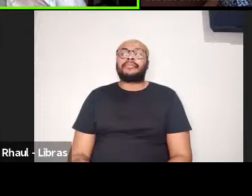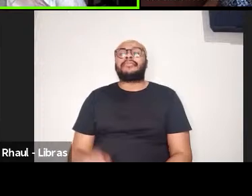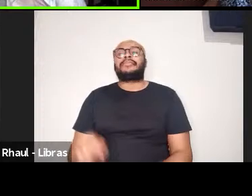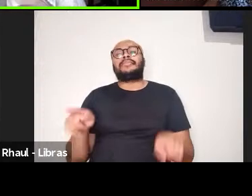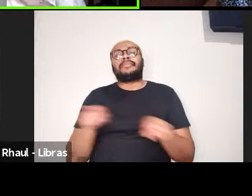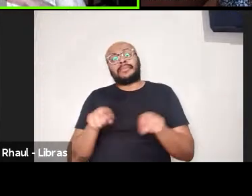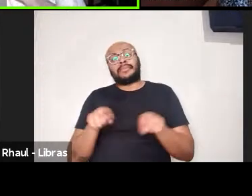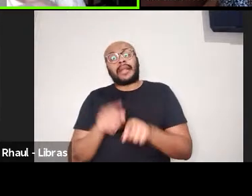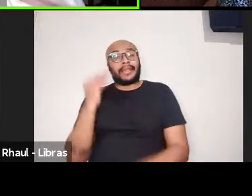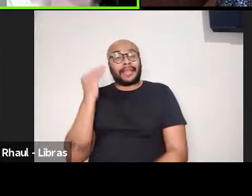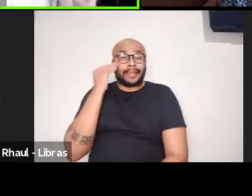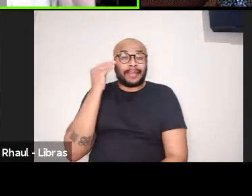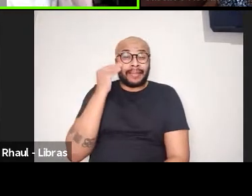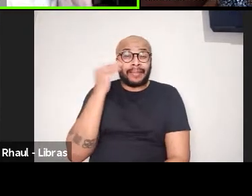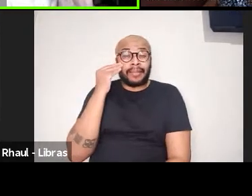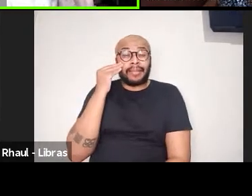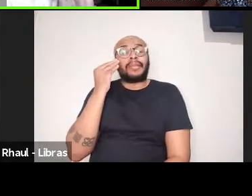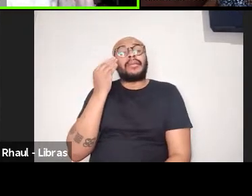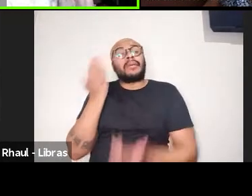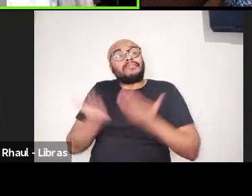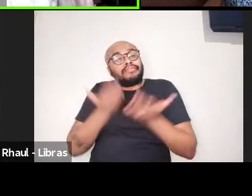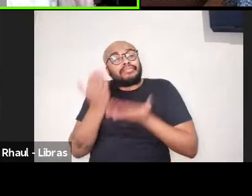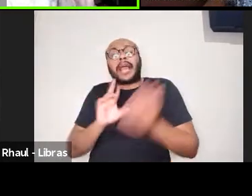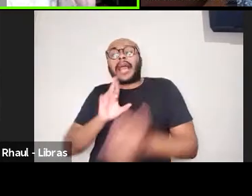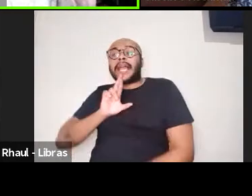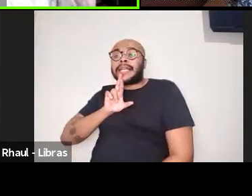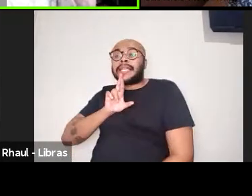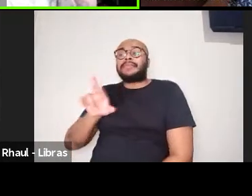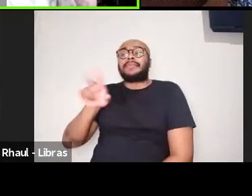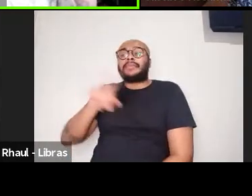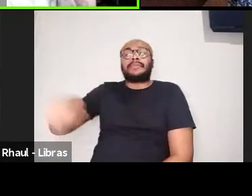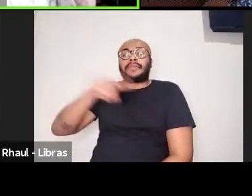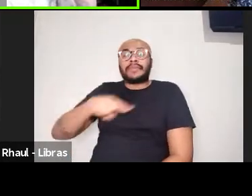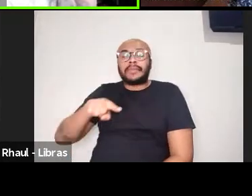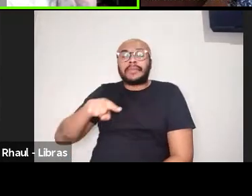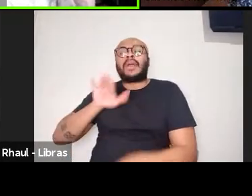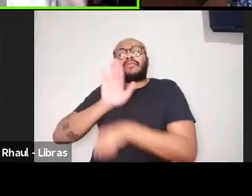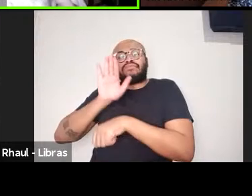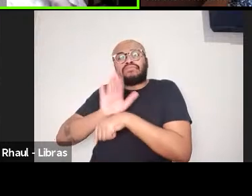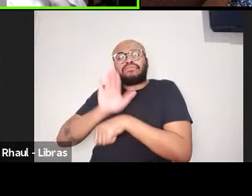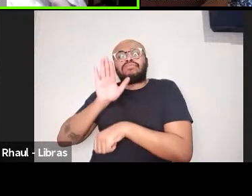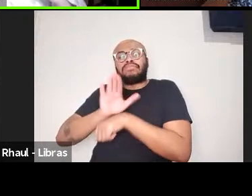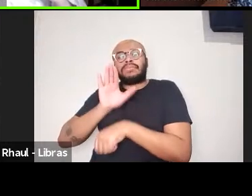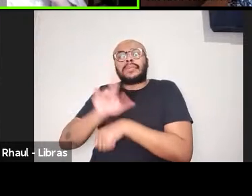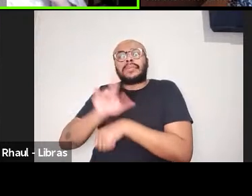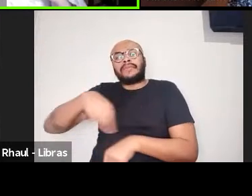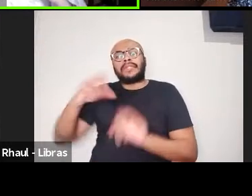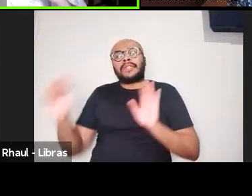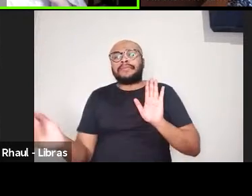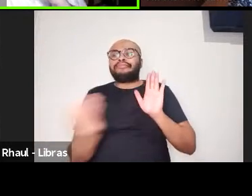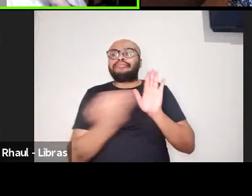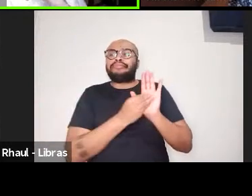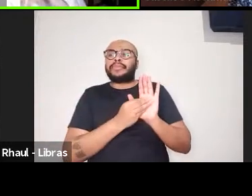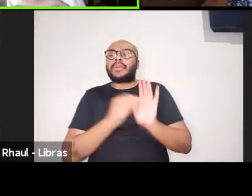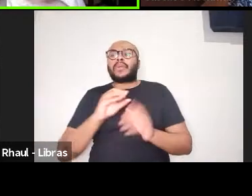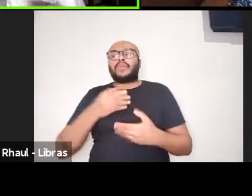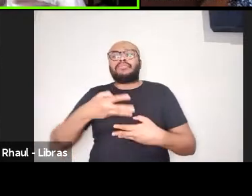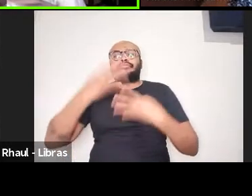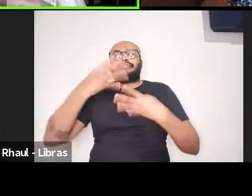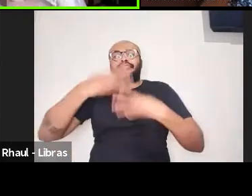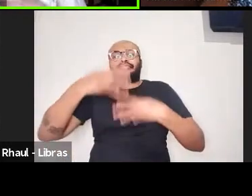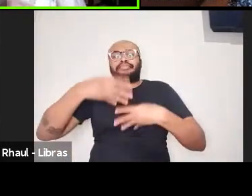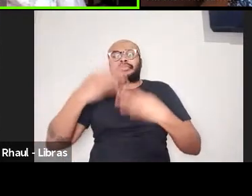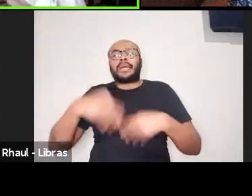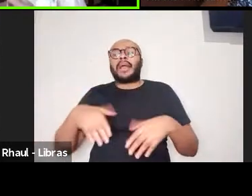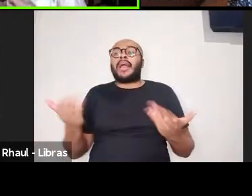possível, os comentários e perguntas que a nossa audiência formule pelo chat, tá? Quero, nesse